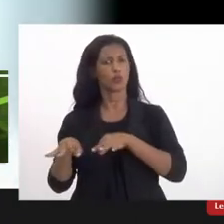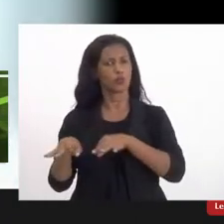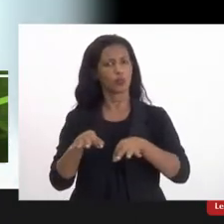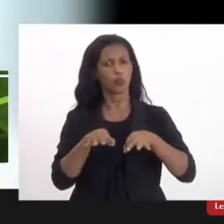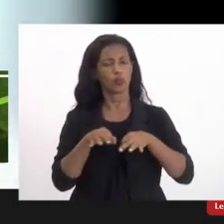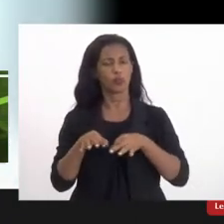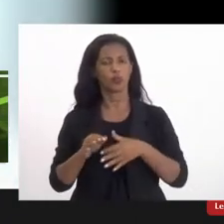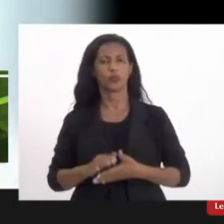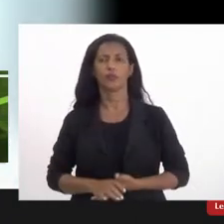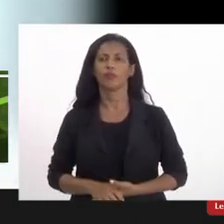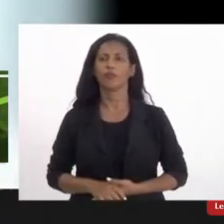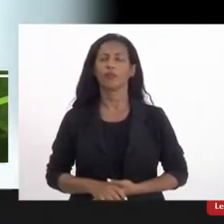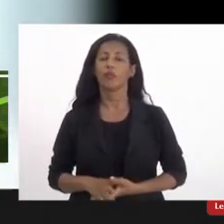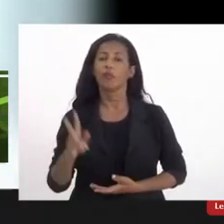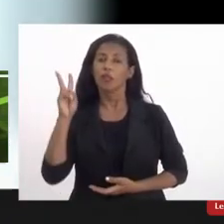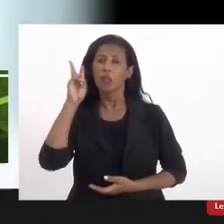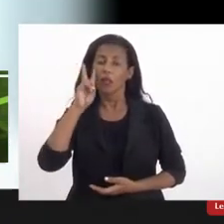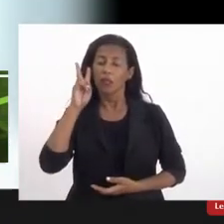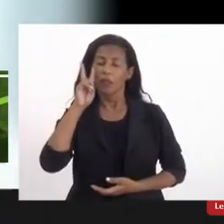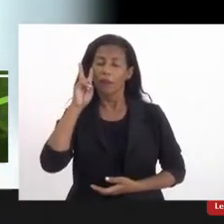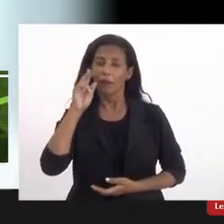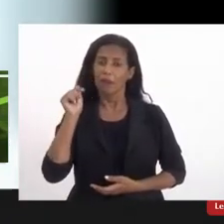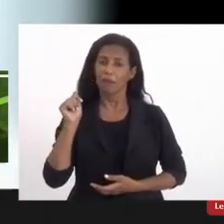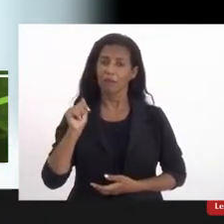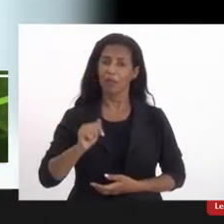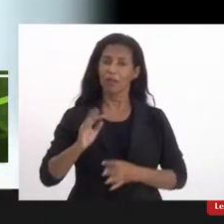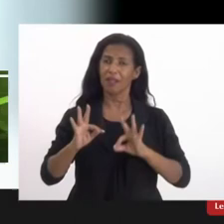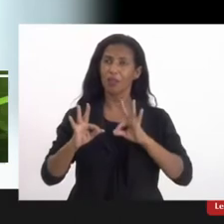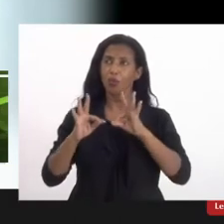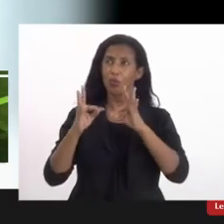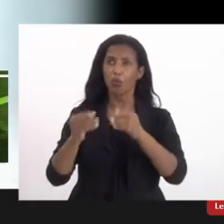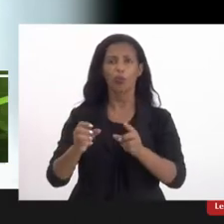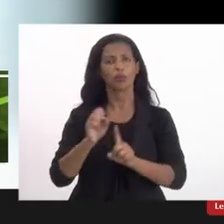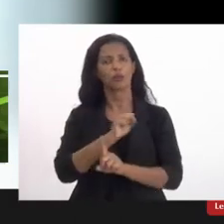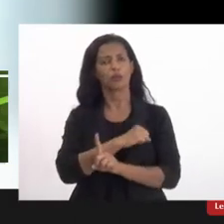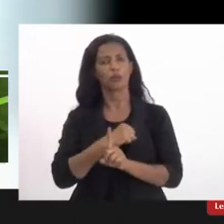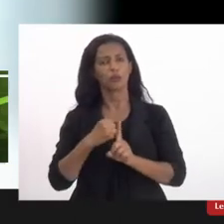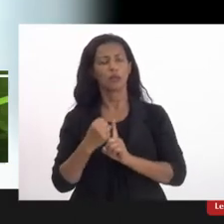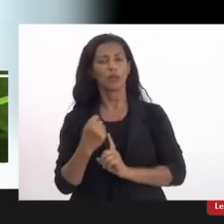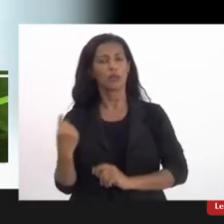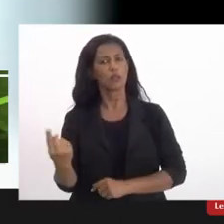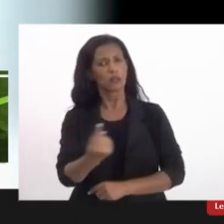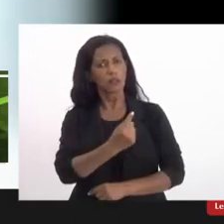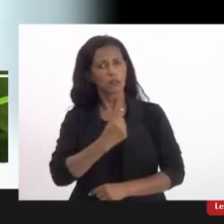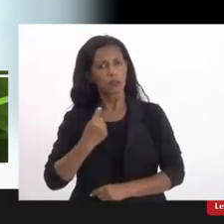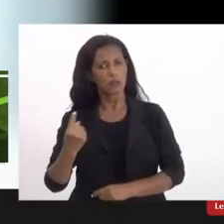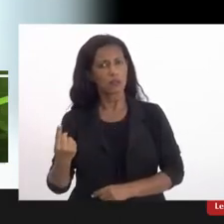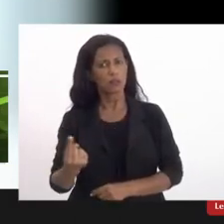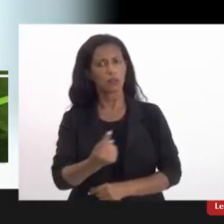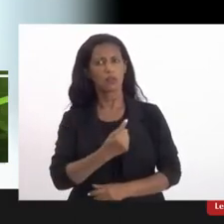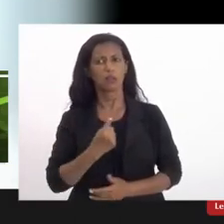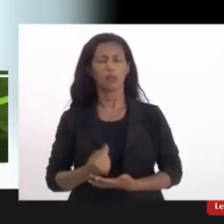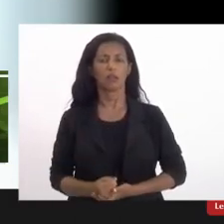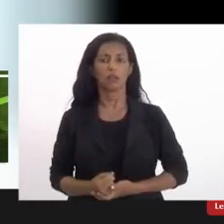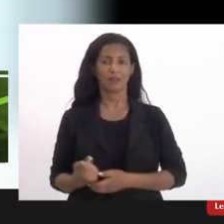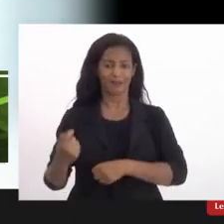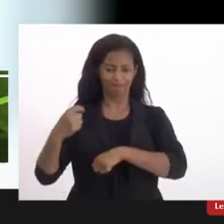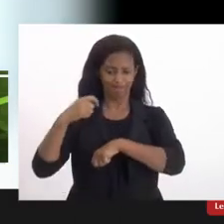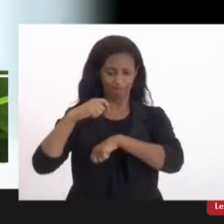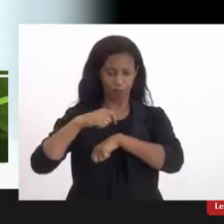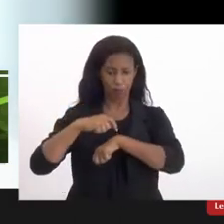e lembrar aqui a toda a sociedade que nós estamos em um momento